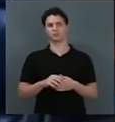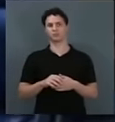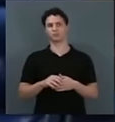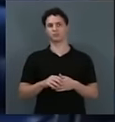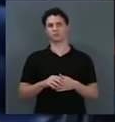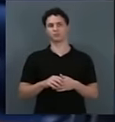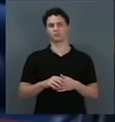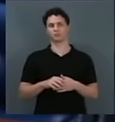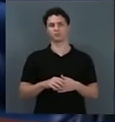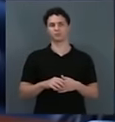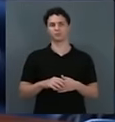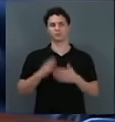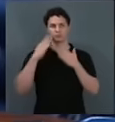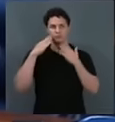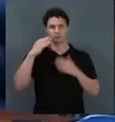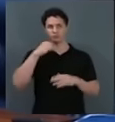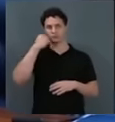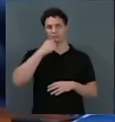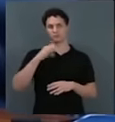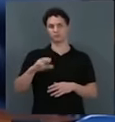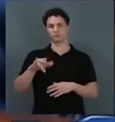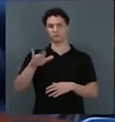Obrigado, senador Cleitinho.